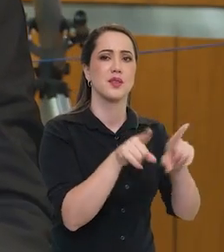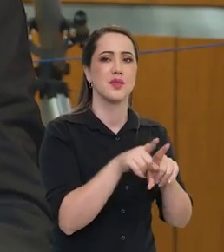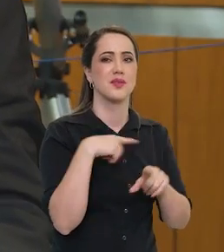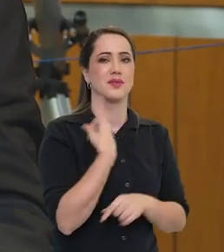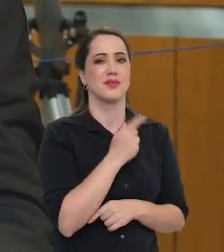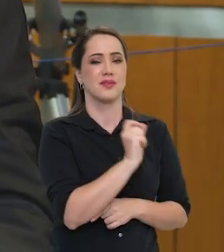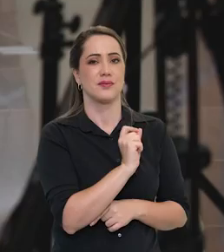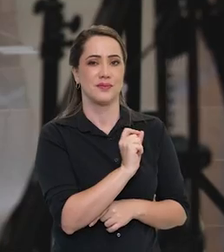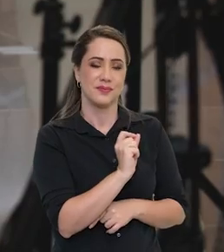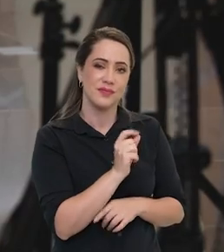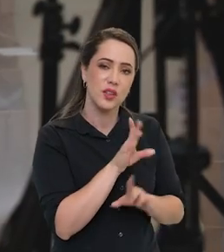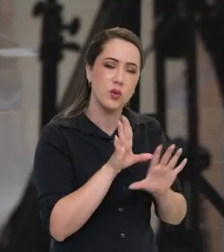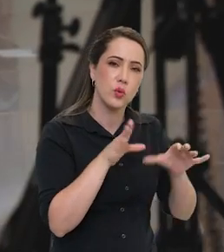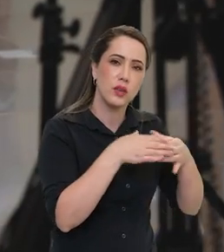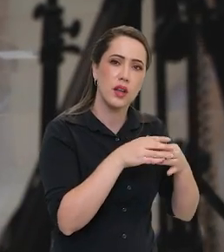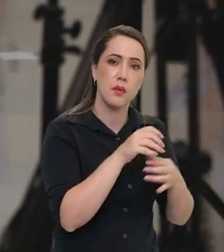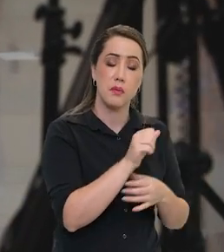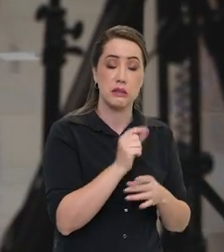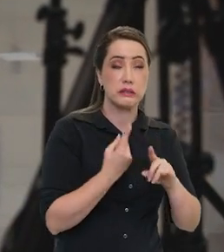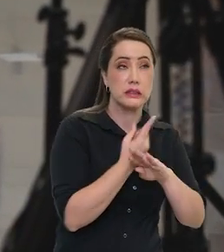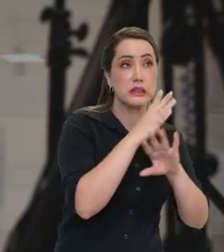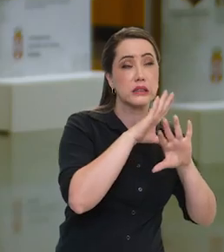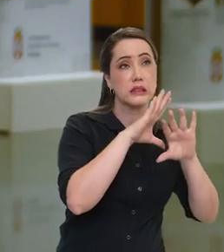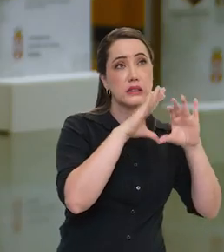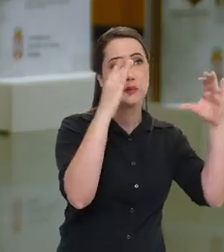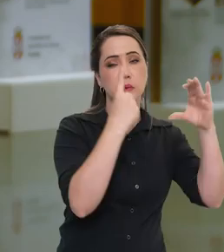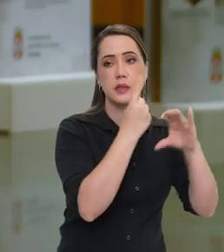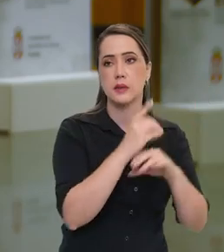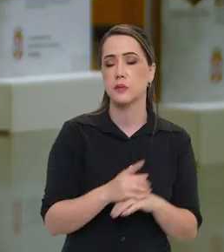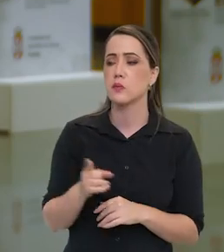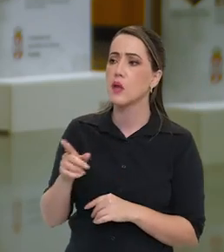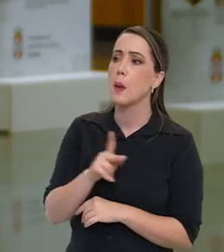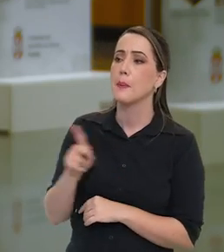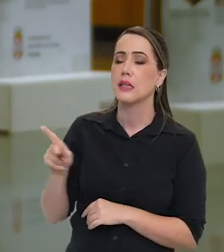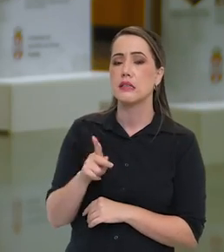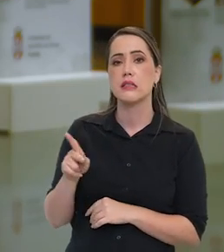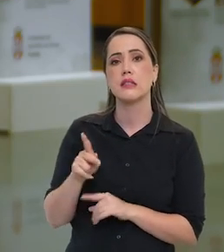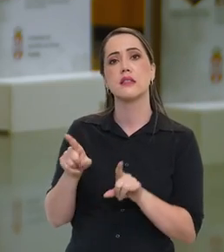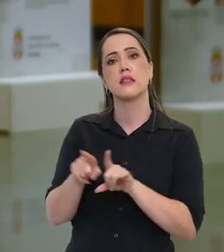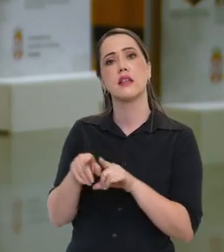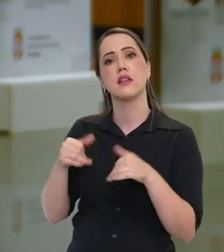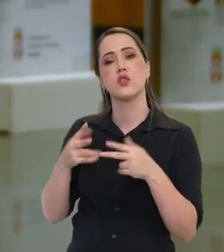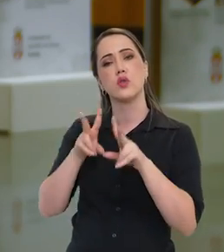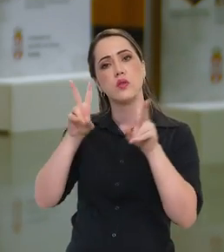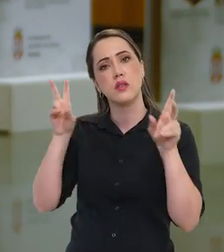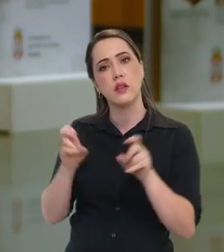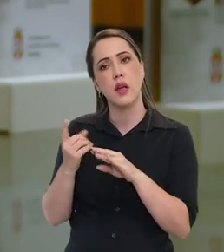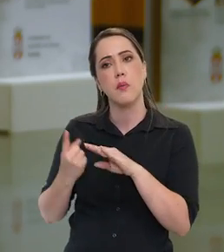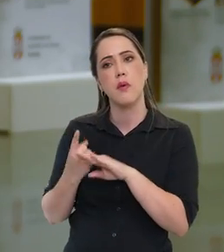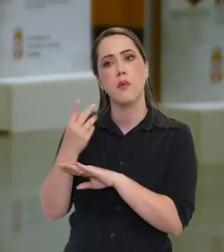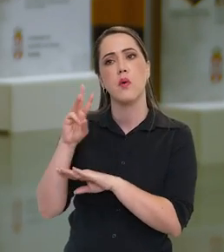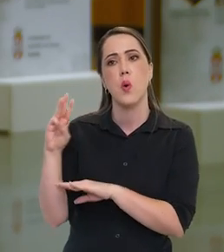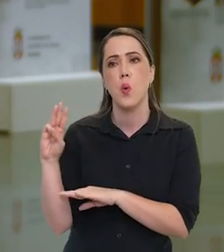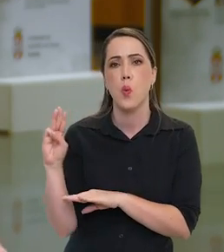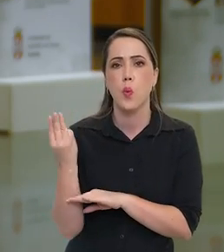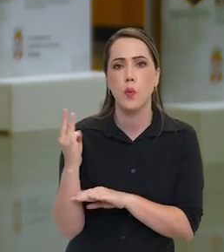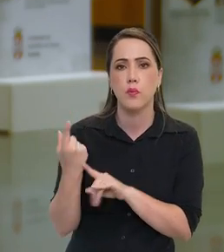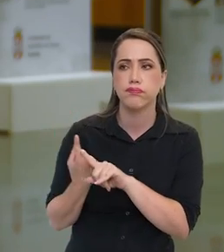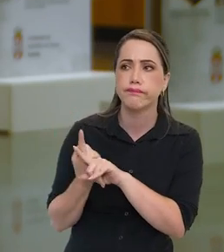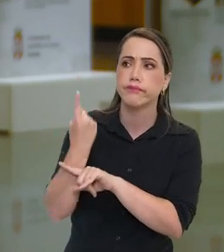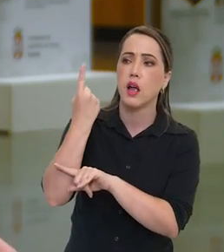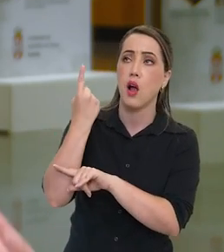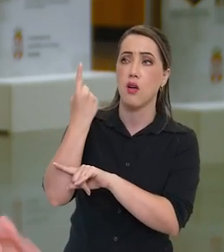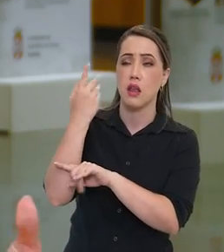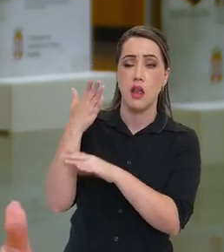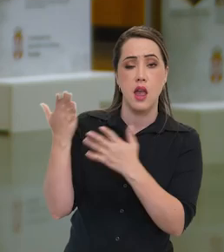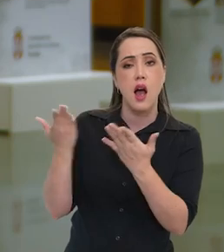continuidade, para a área espacial. Maravilha, presidente. E a base de Alcântara, que recentemente foi aberta para operações